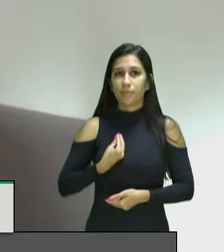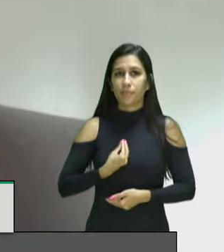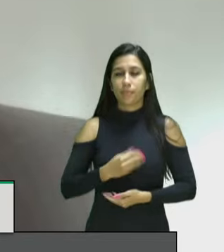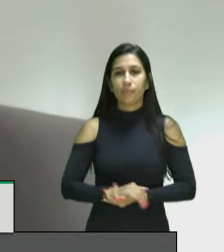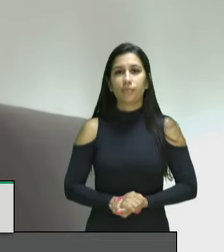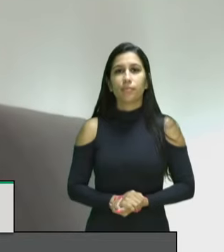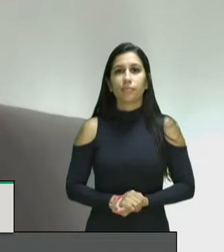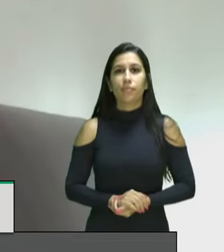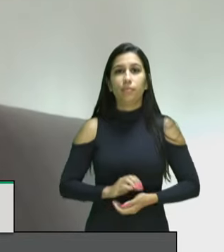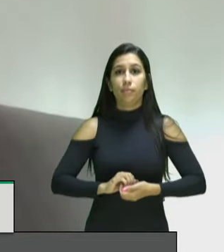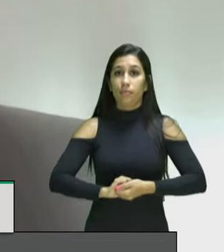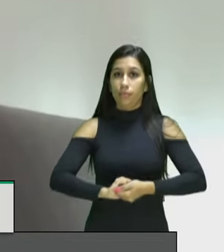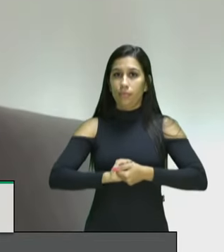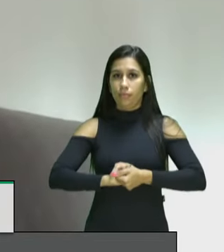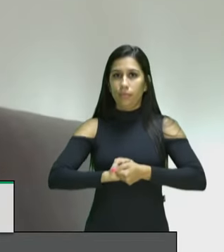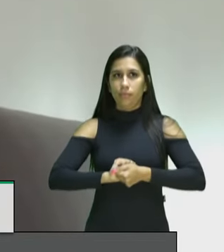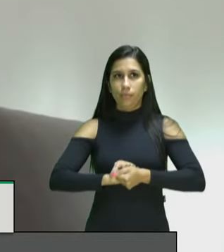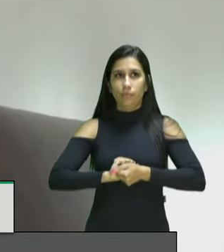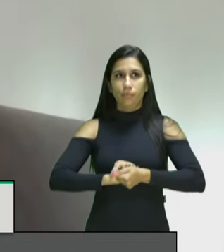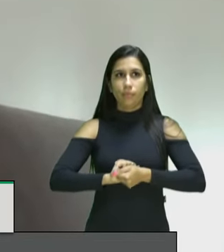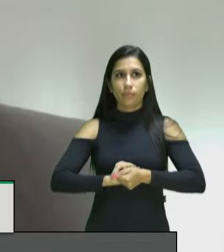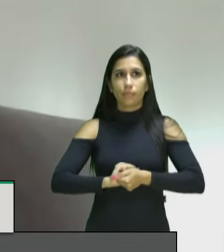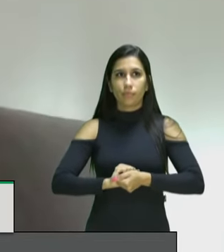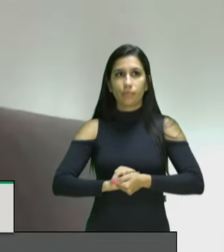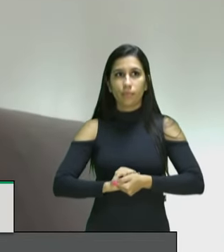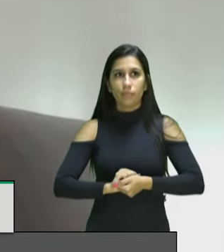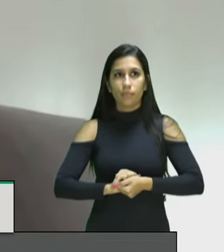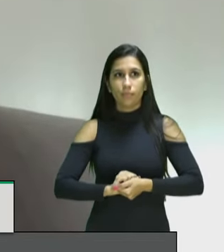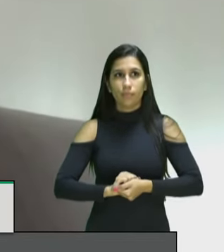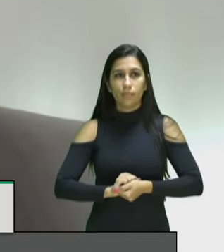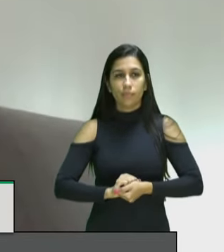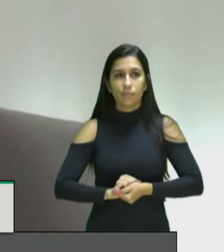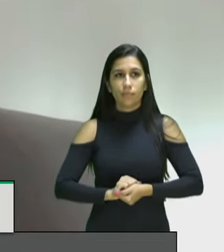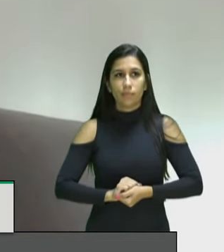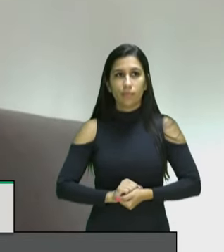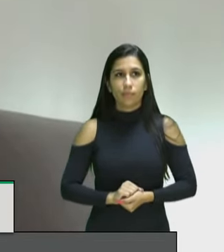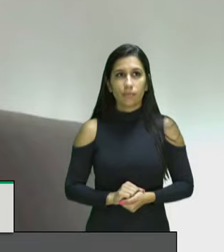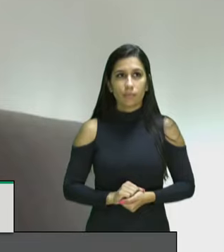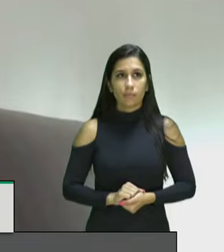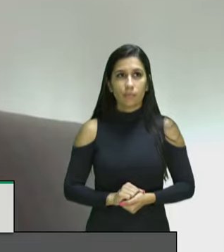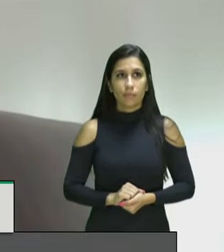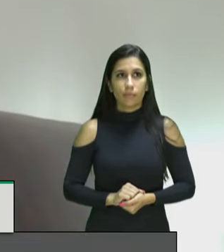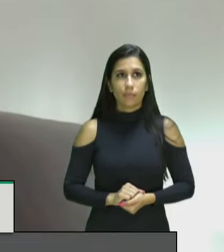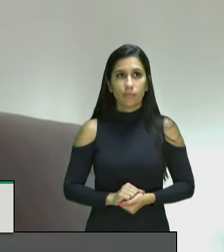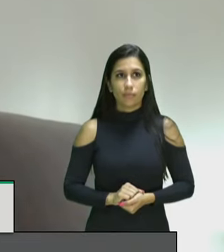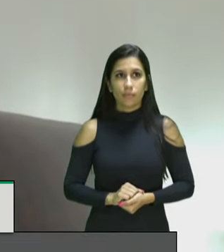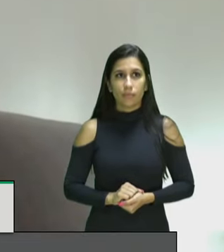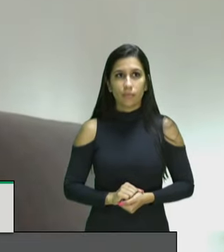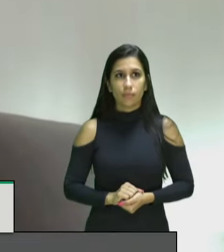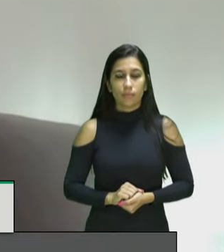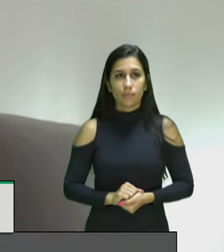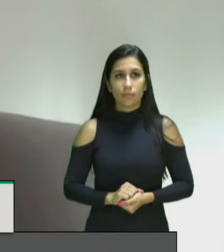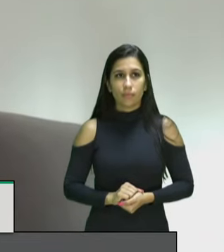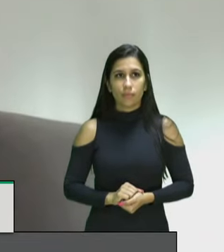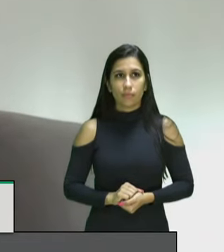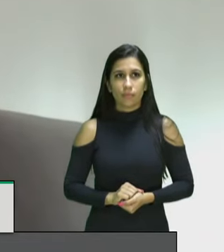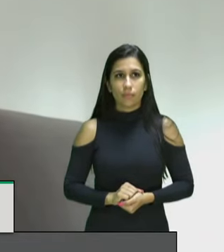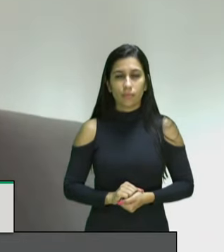essa mesa essa mesa seleta essa roda